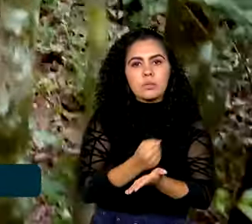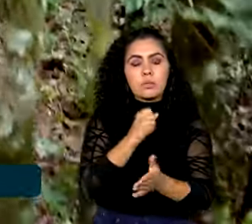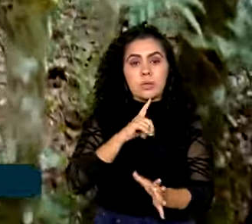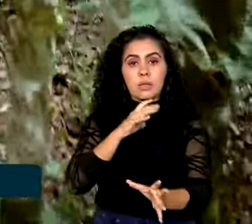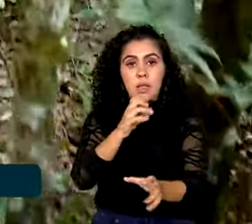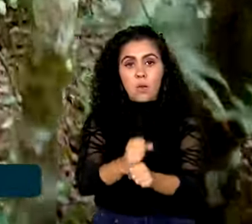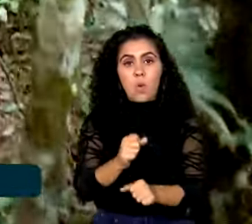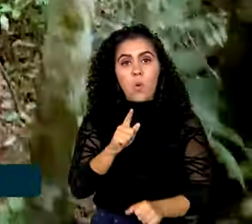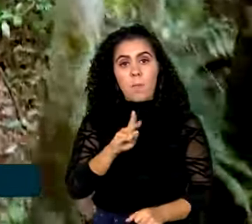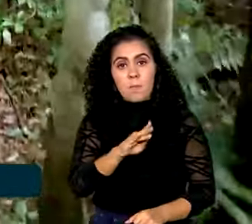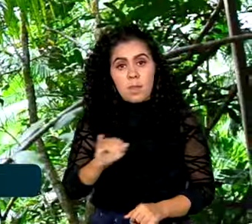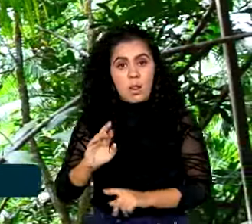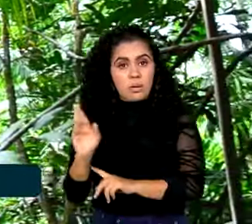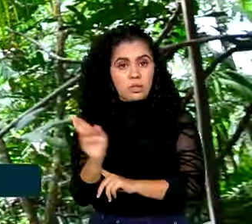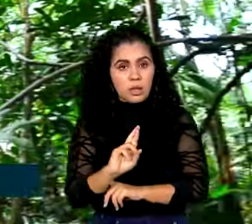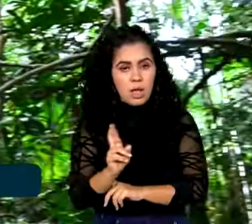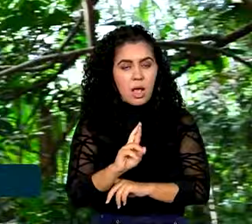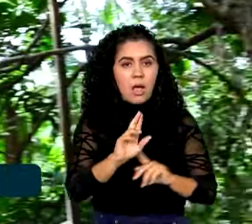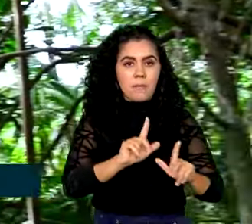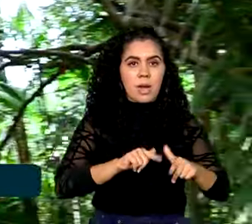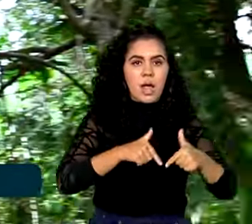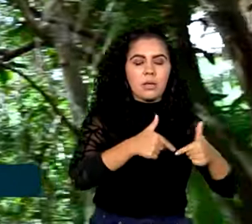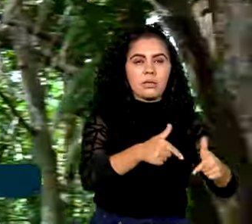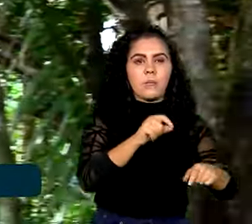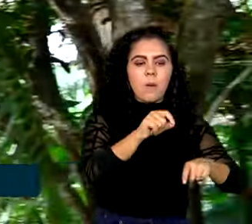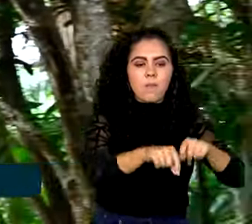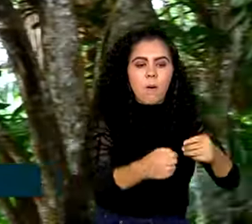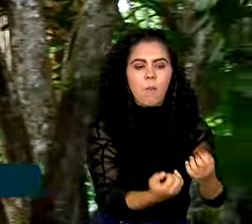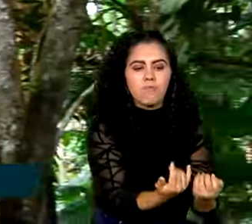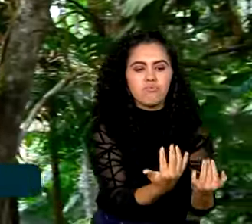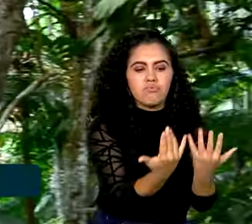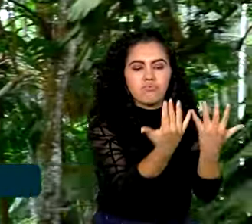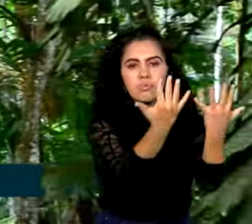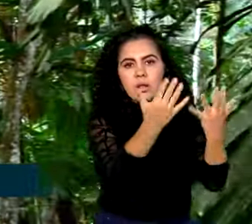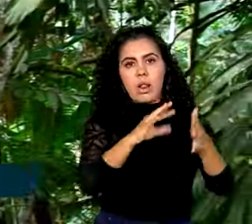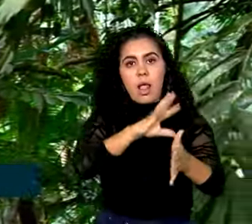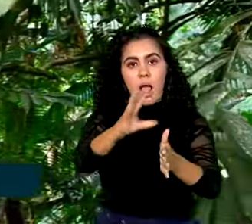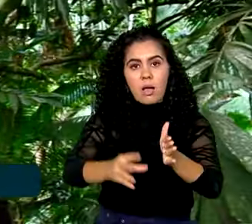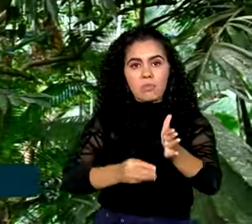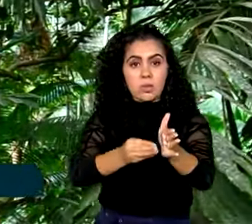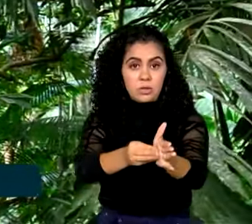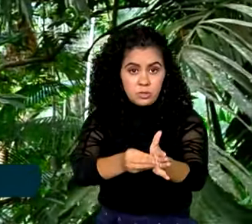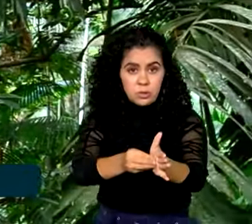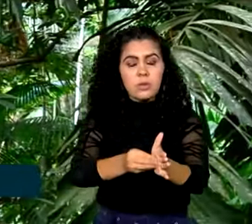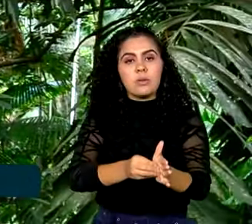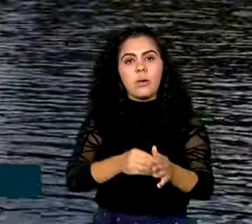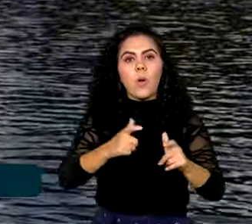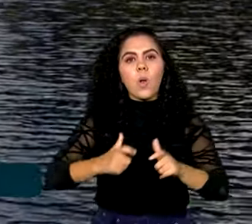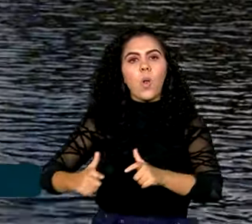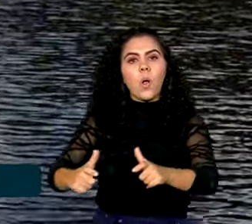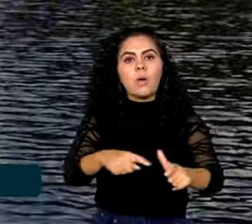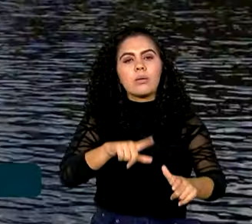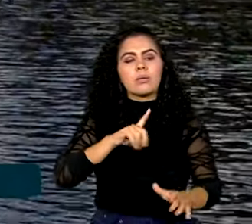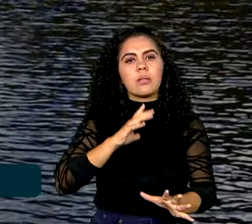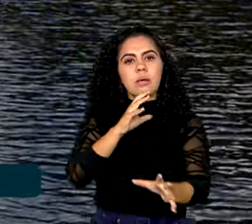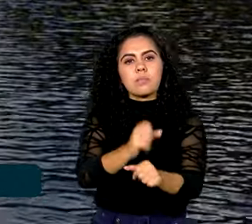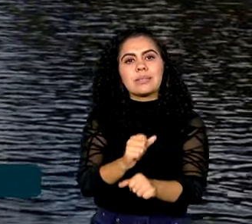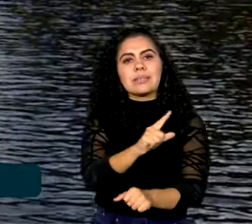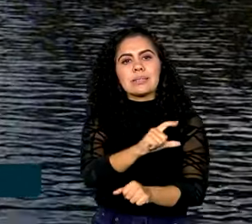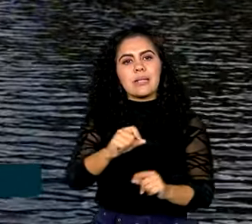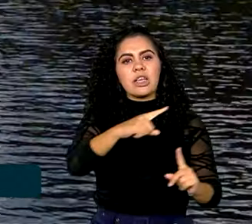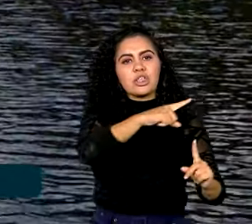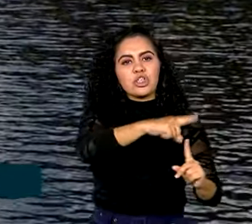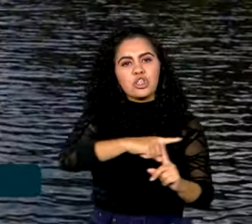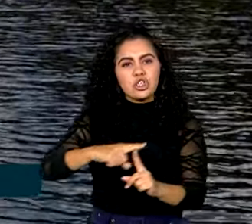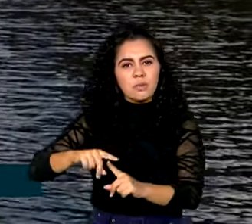bilhão de reais para ações de reflorestamento na Amazônia. As áreas plantadas receberão cerca de 100 espécies